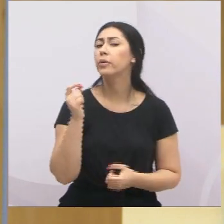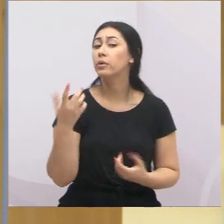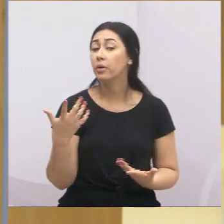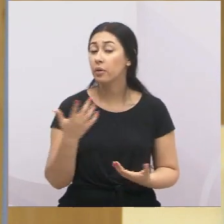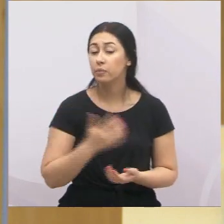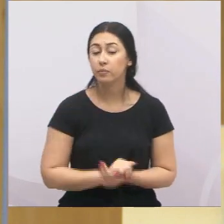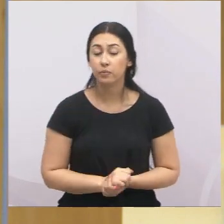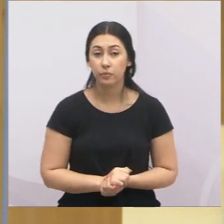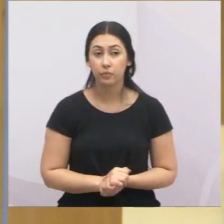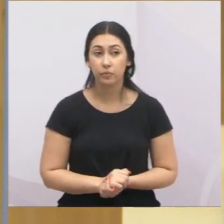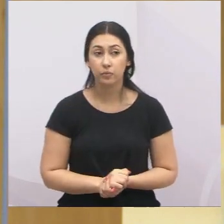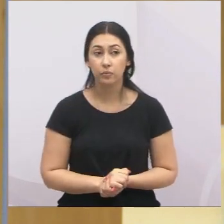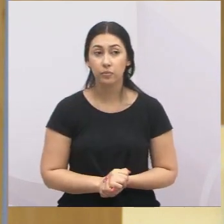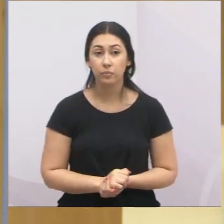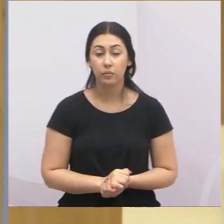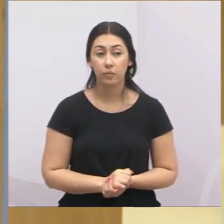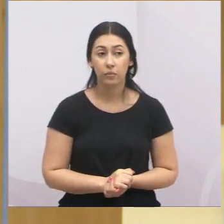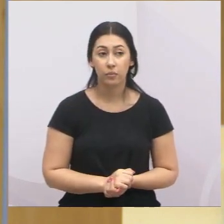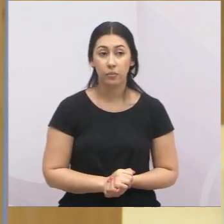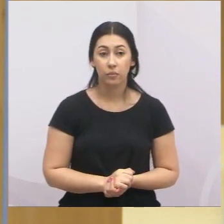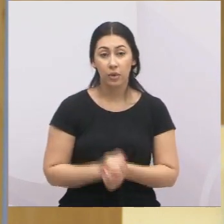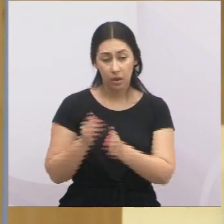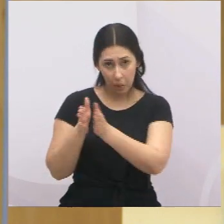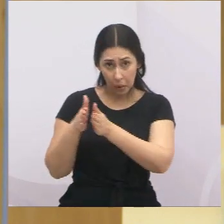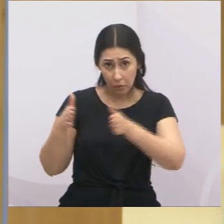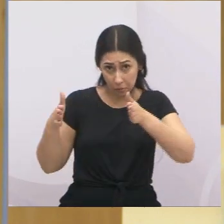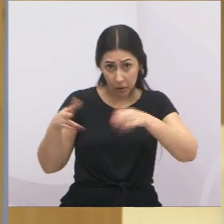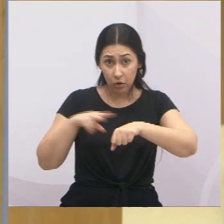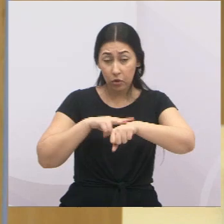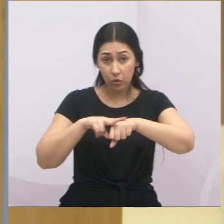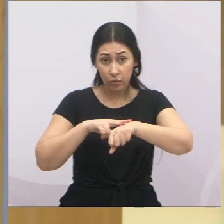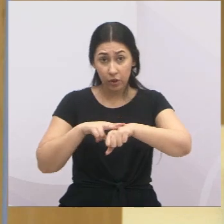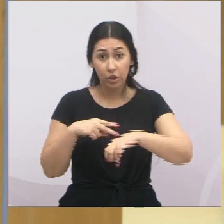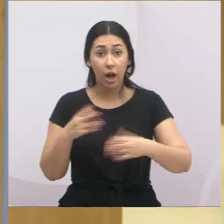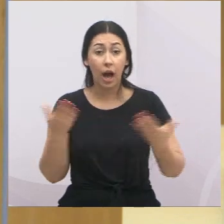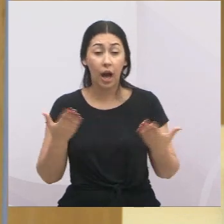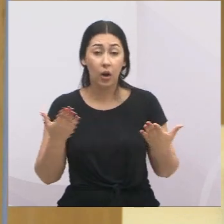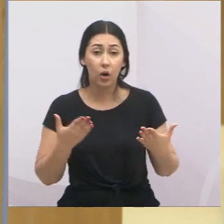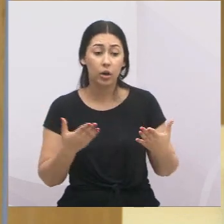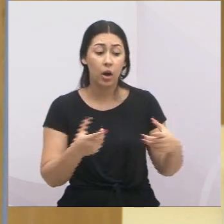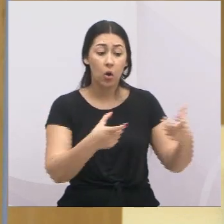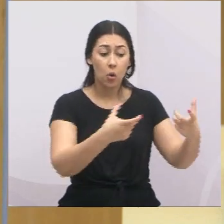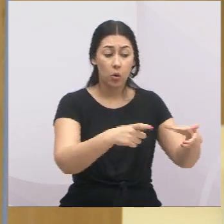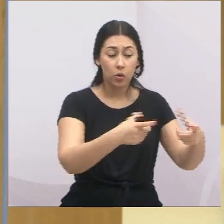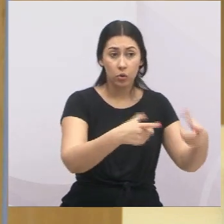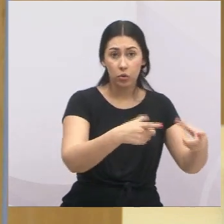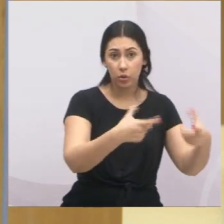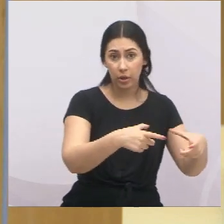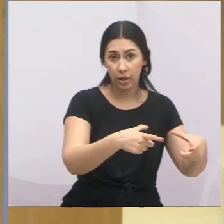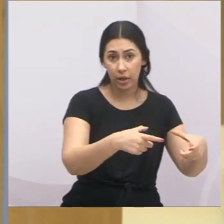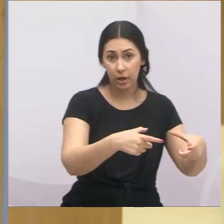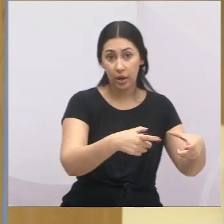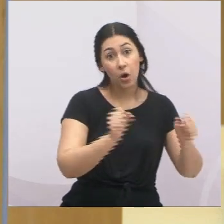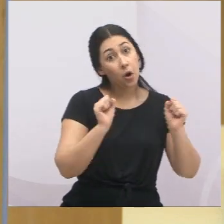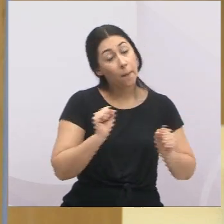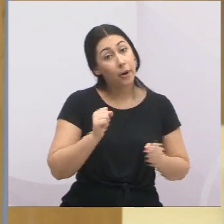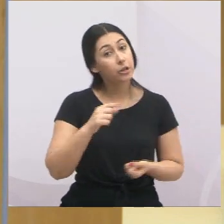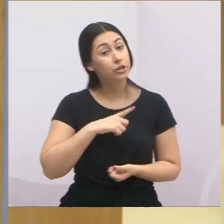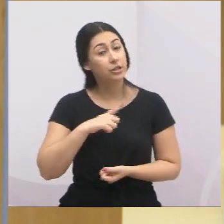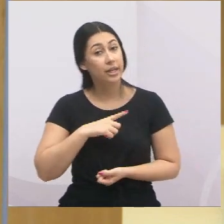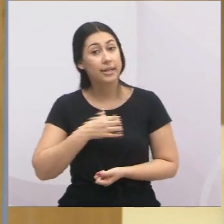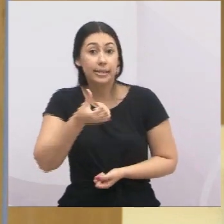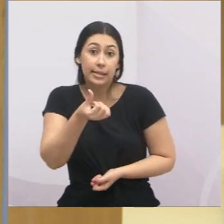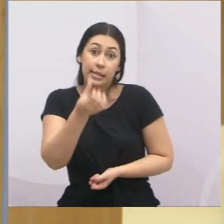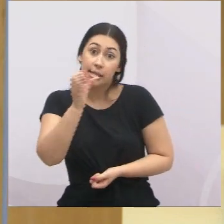nossa rotina? Nessa fase, a capacidade limitada foi limitada a 60% da